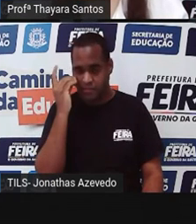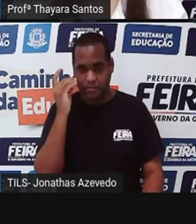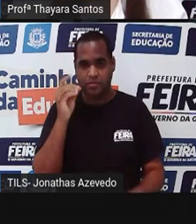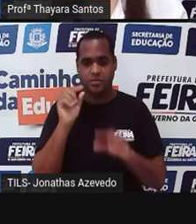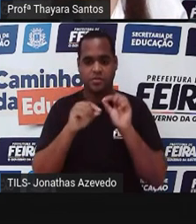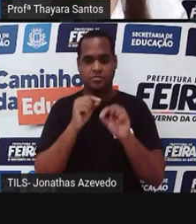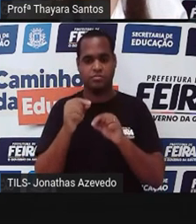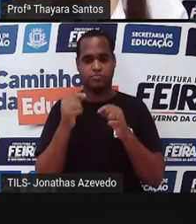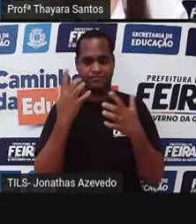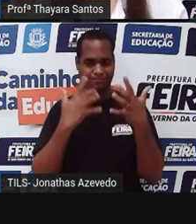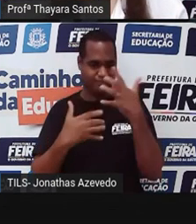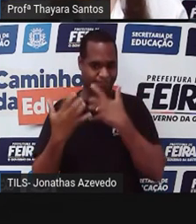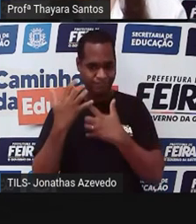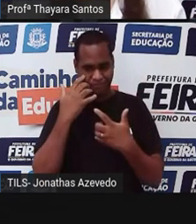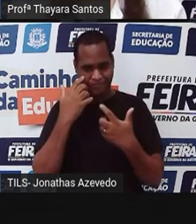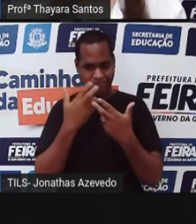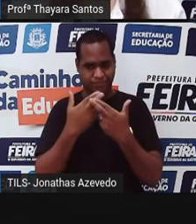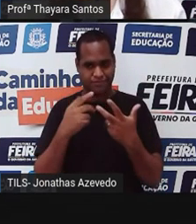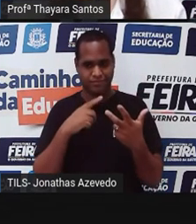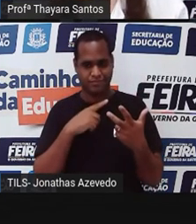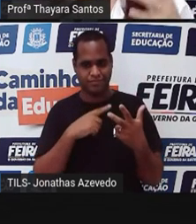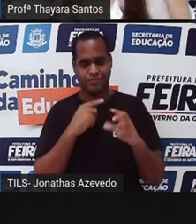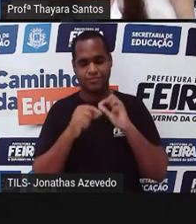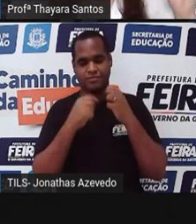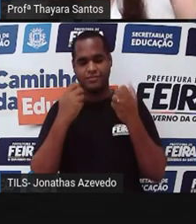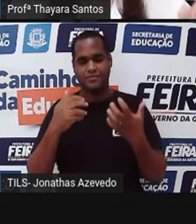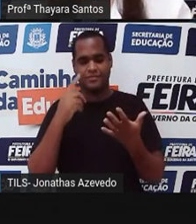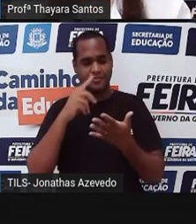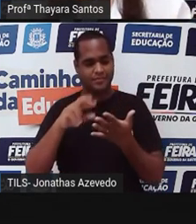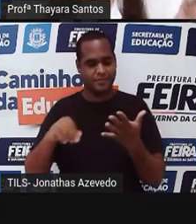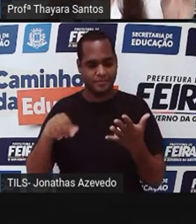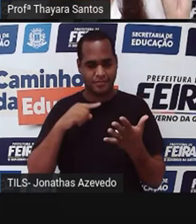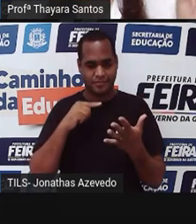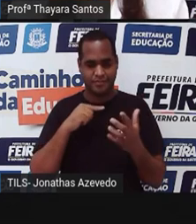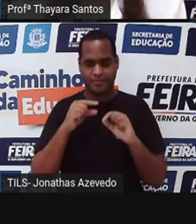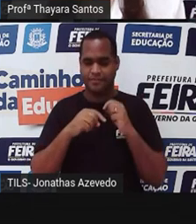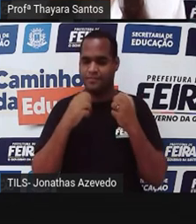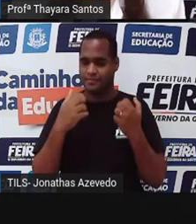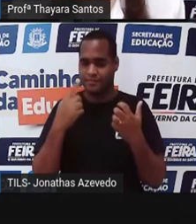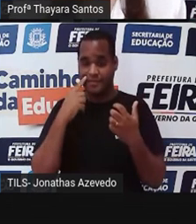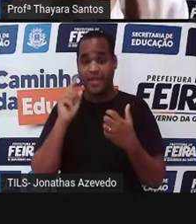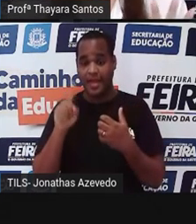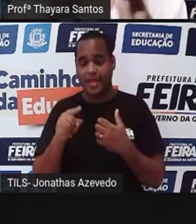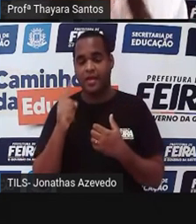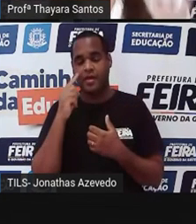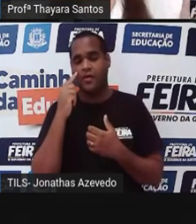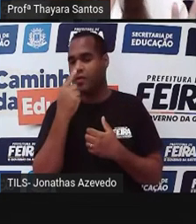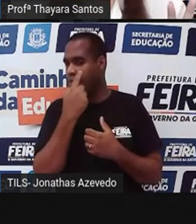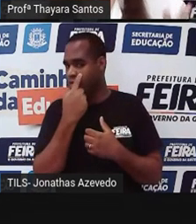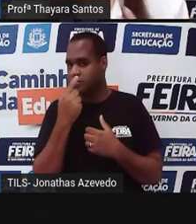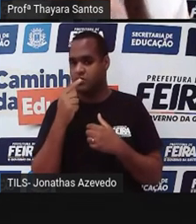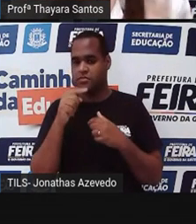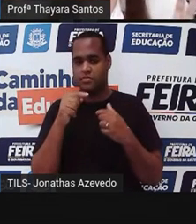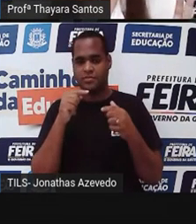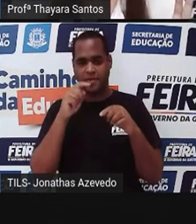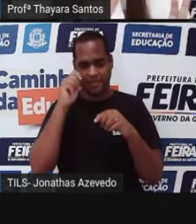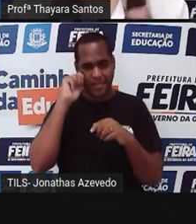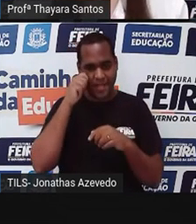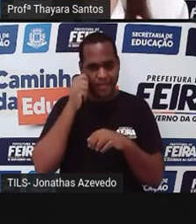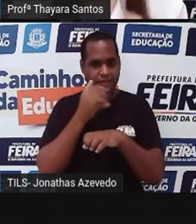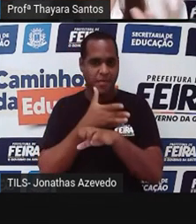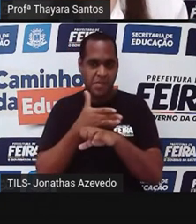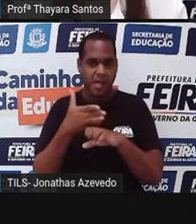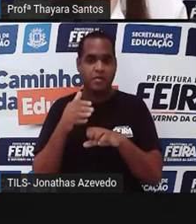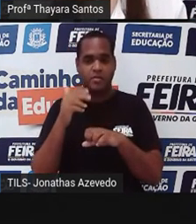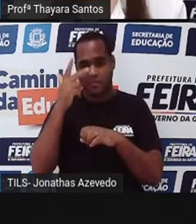distúrbio, né? A gente viu aí que tem vários tipos de daltonismo. Então, tem aqueles que os cones só percebem as cores preto e branco. Então, tudo para essas